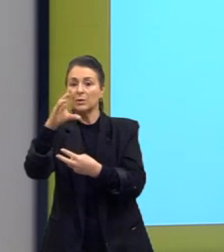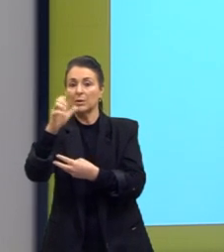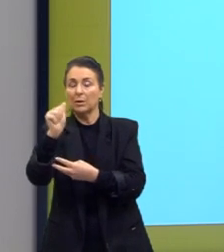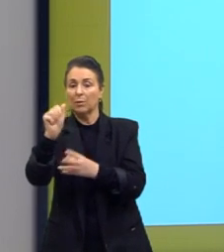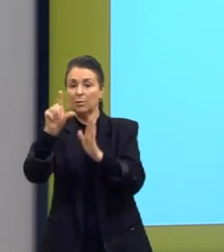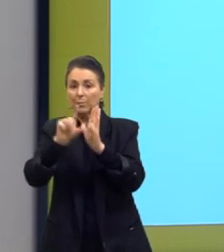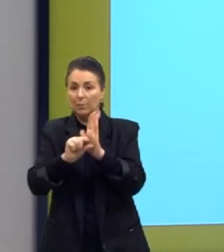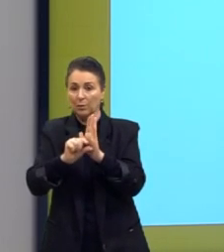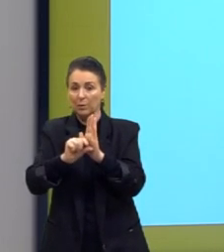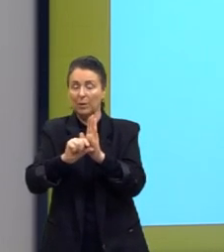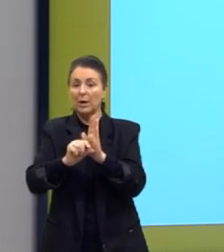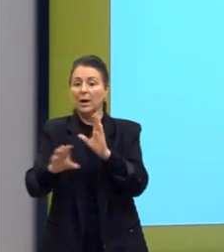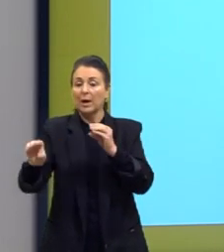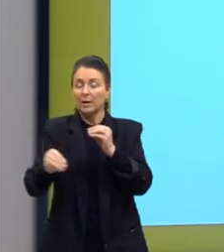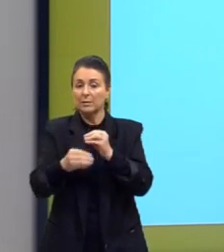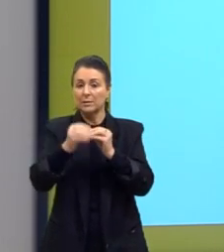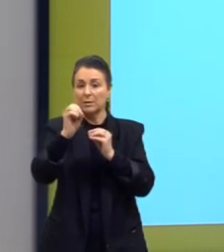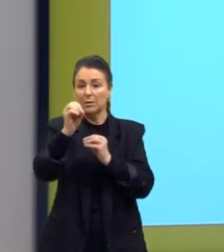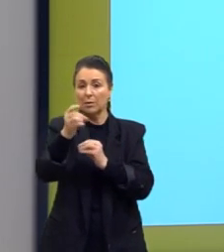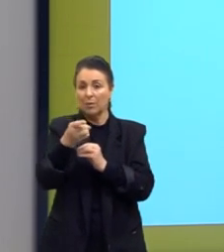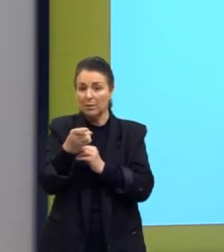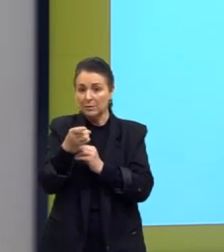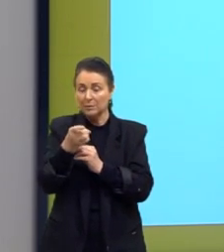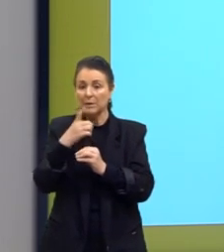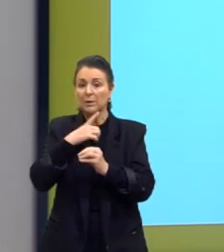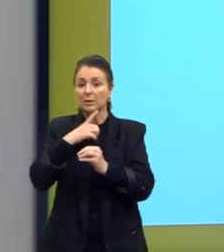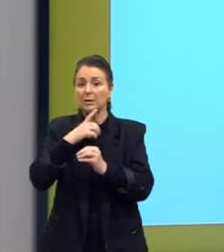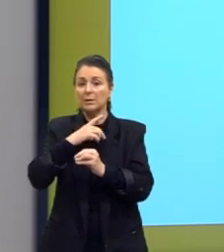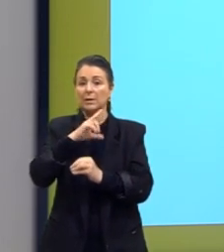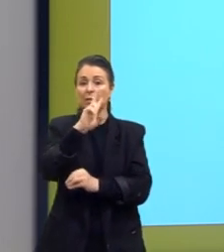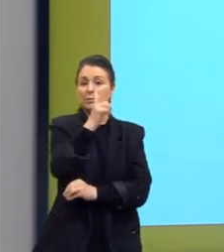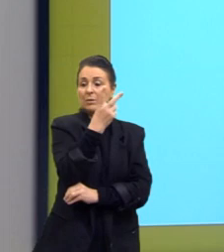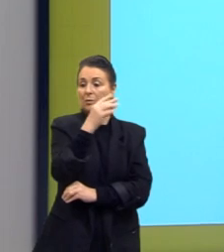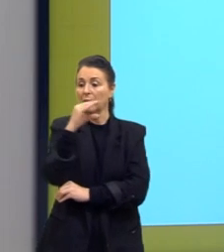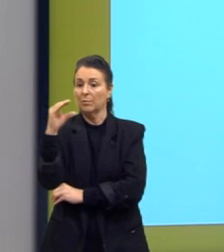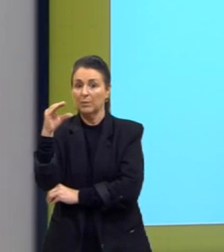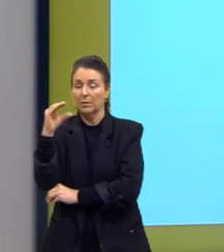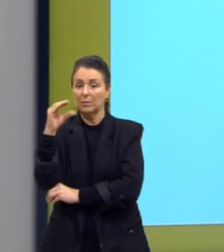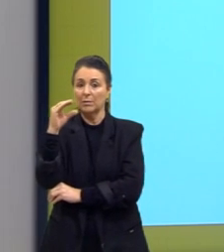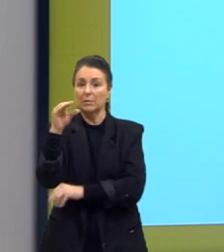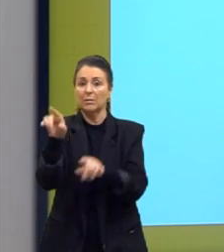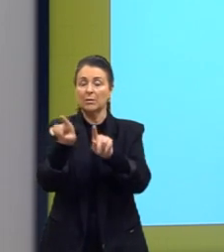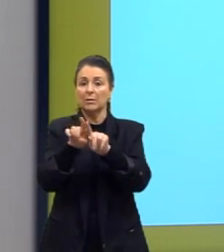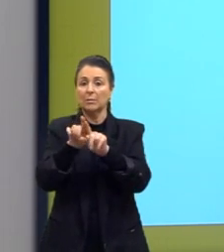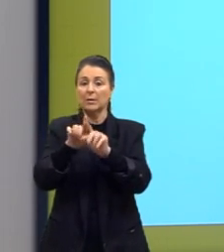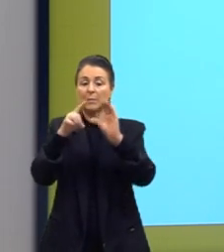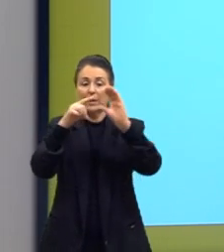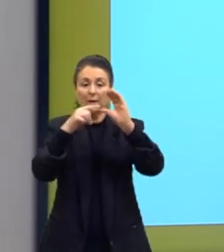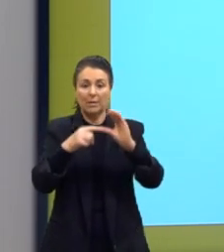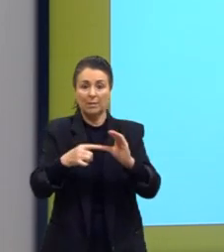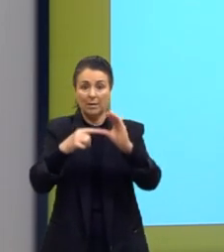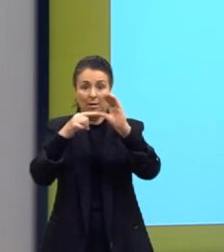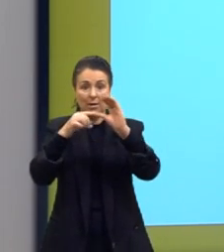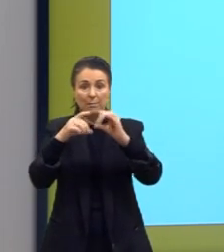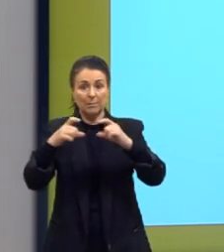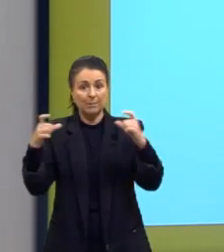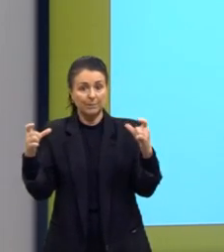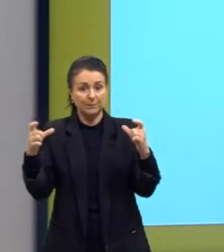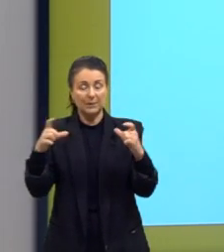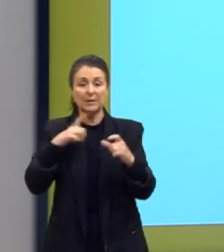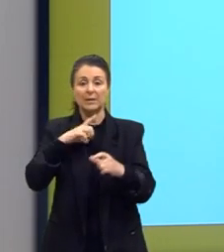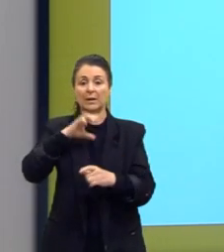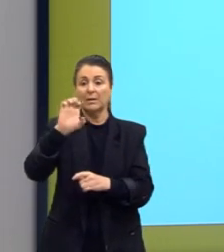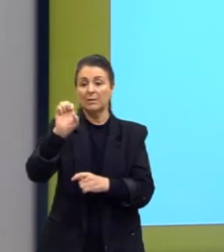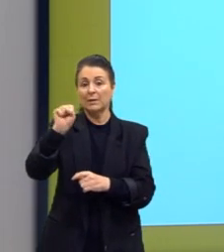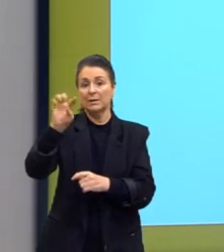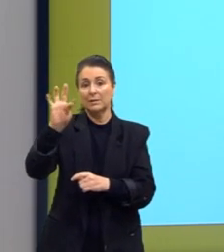depois eu vou utilizar a nomenclatura dos hidrocarbonetos para a cadeia maior. E nos éteres, eu tenho